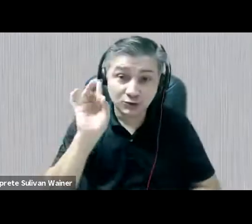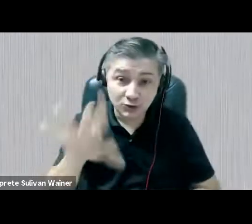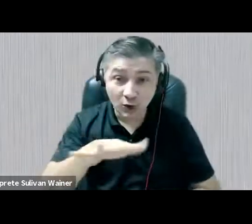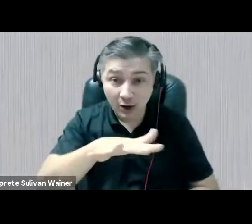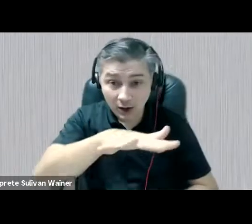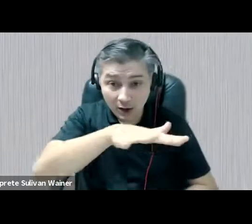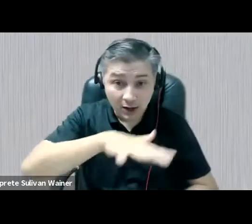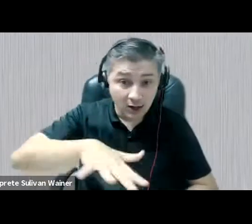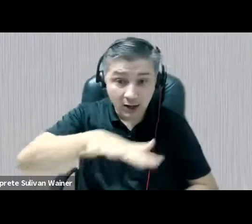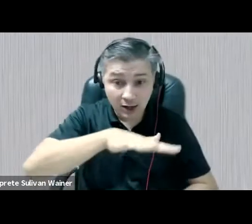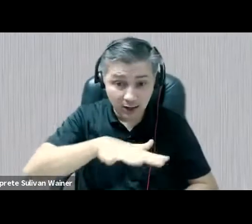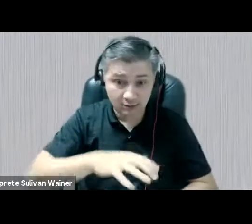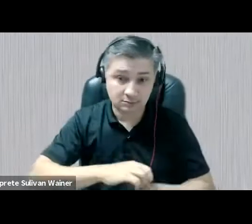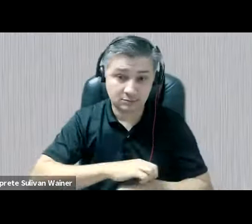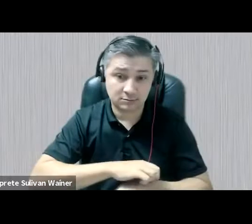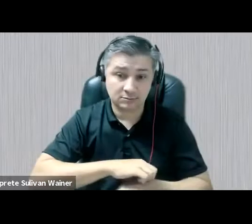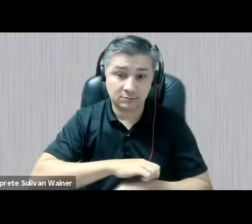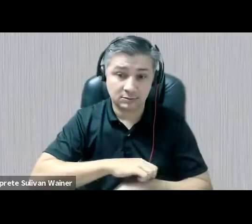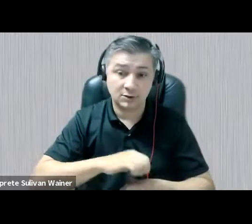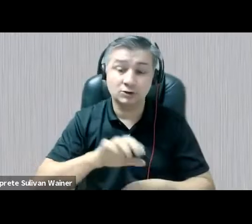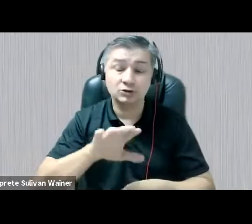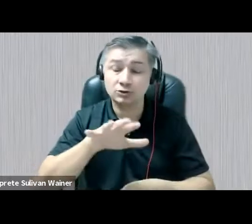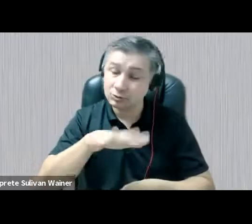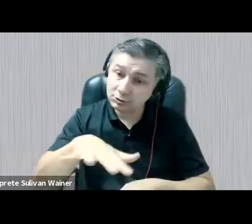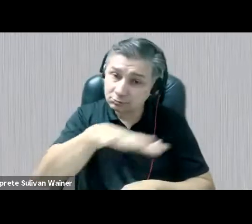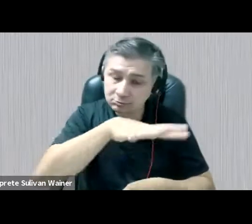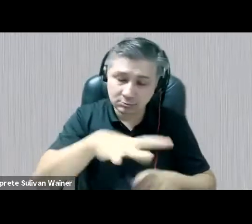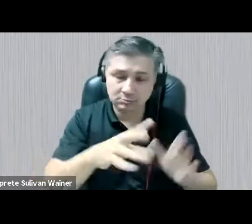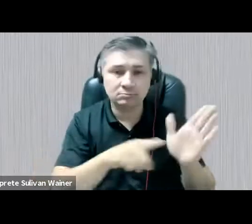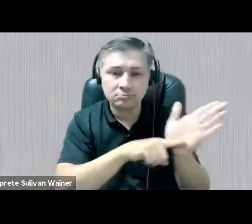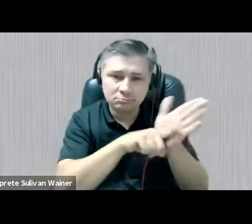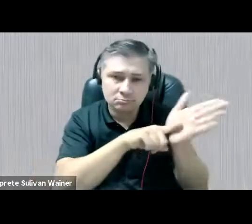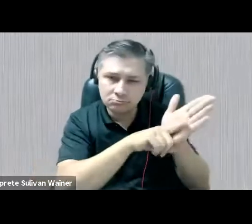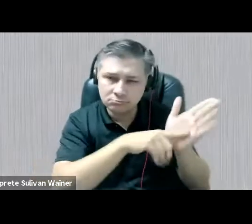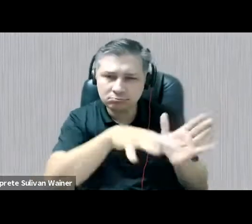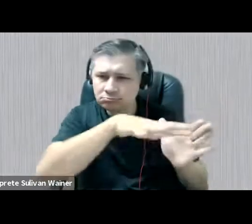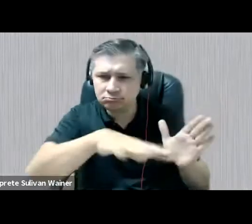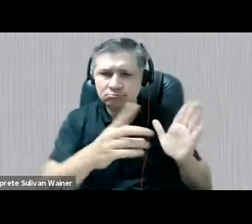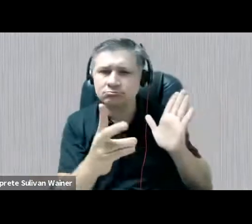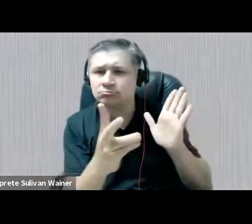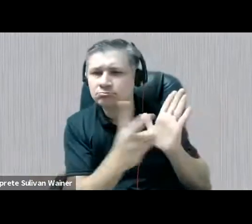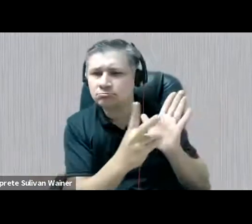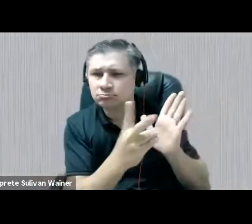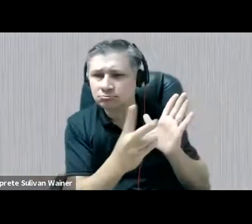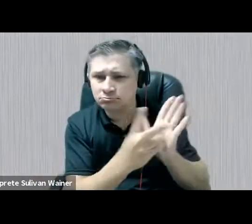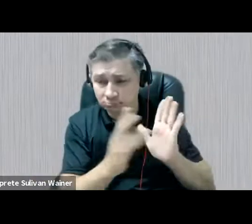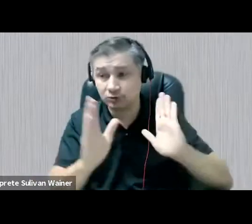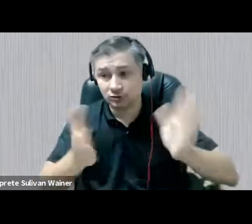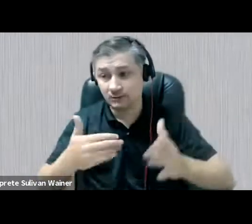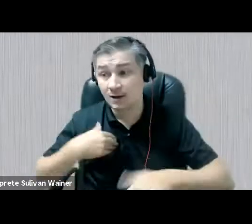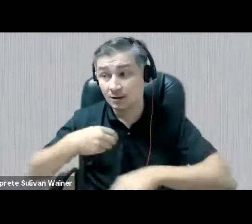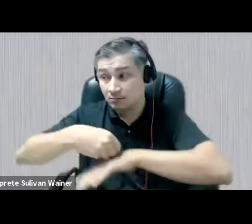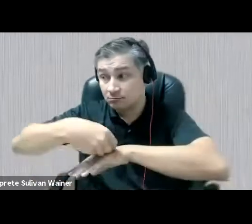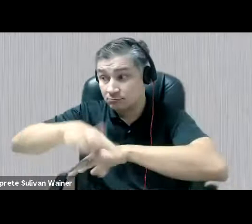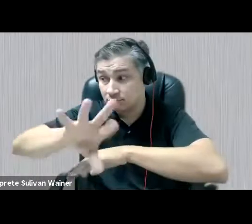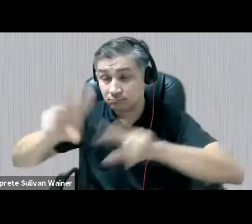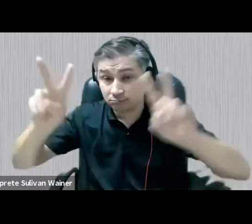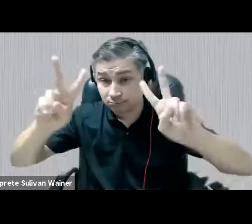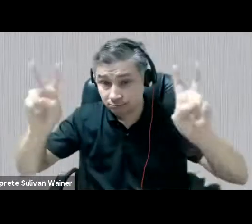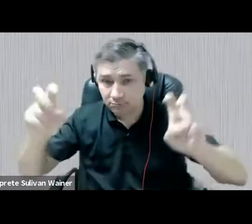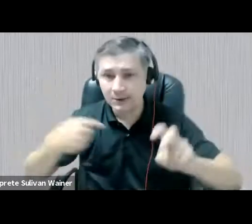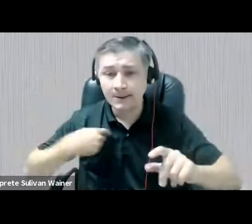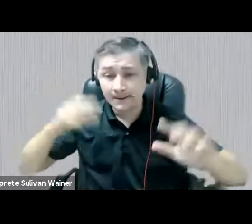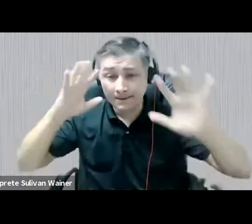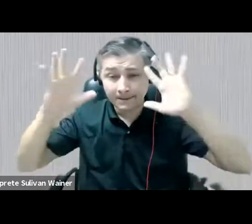parte dos, em relação aos grupos indígenas. Mas eu acho que essa questão que eu estou colocando, eu penso que ela é muito